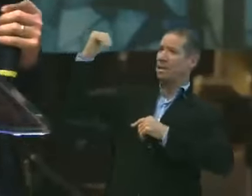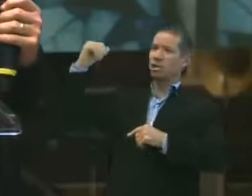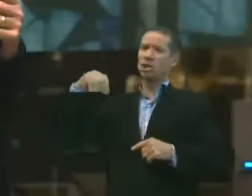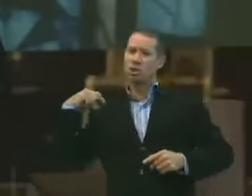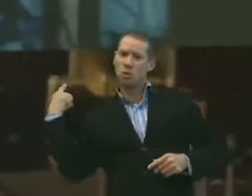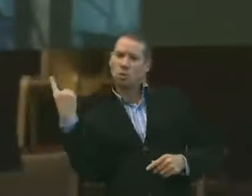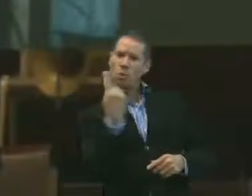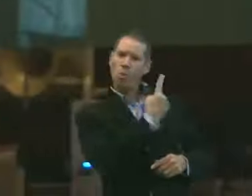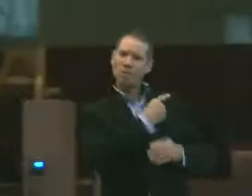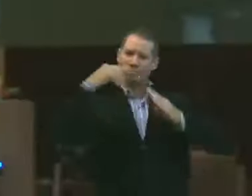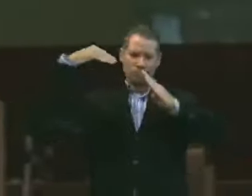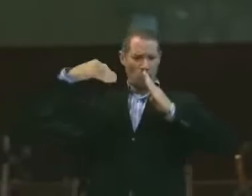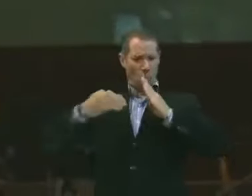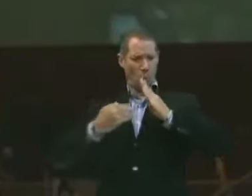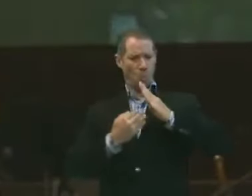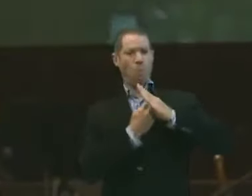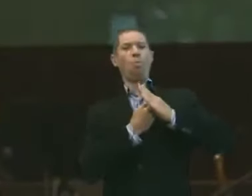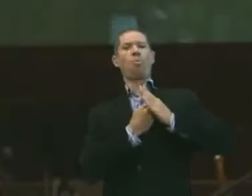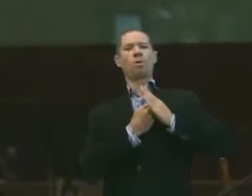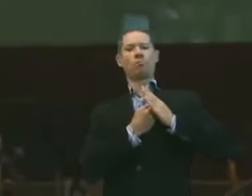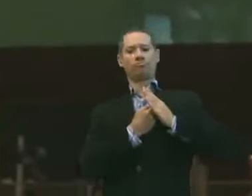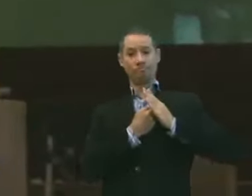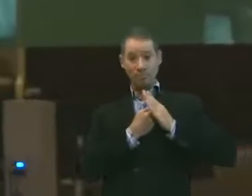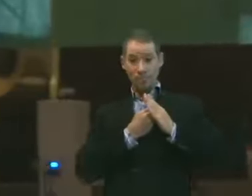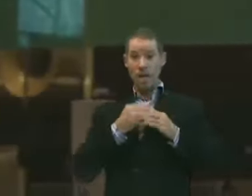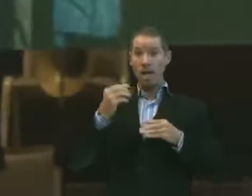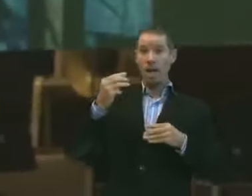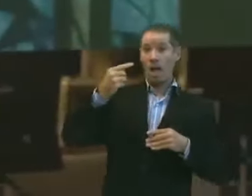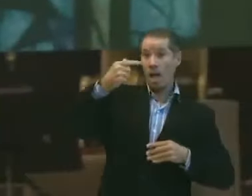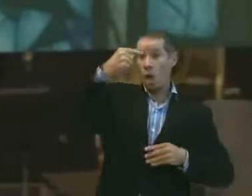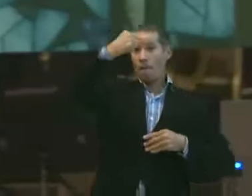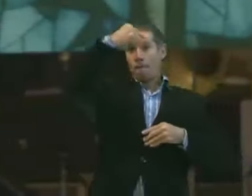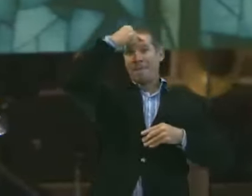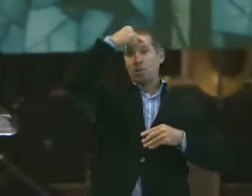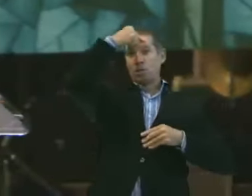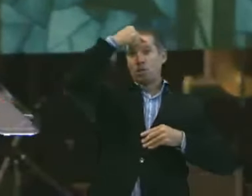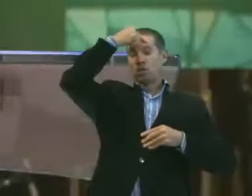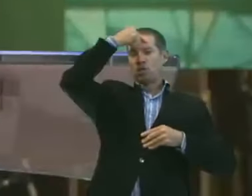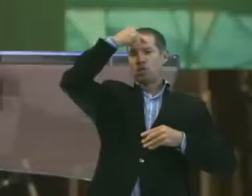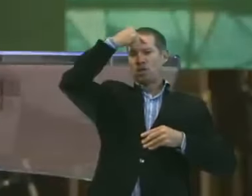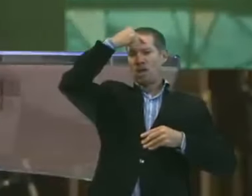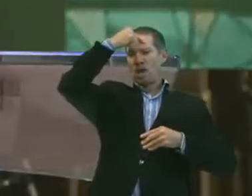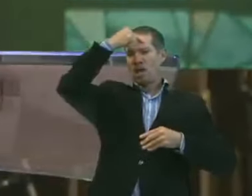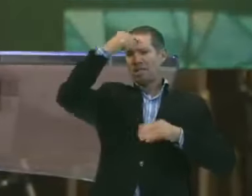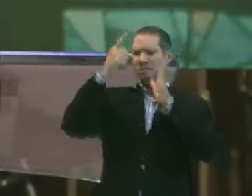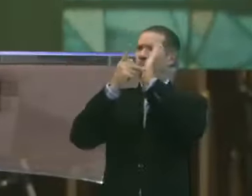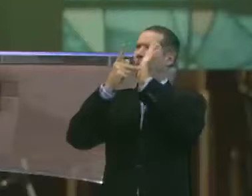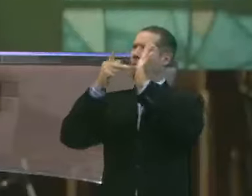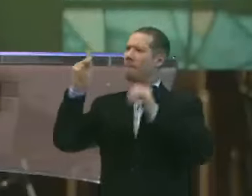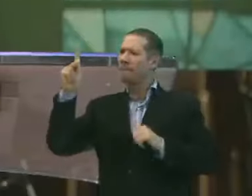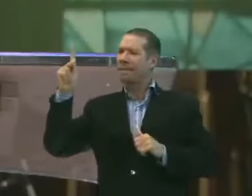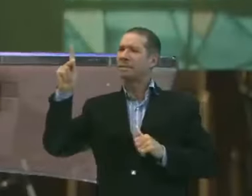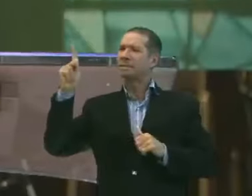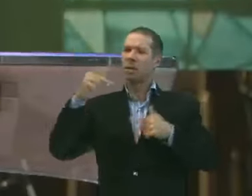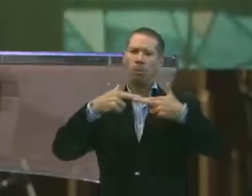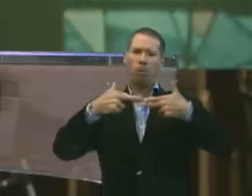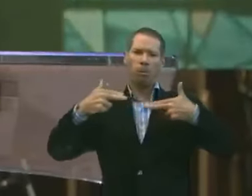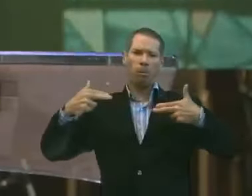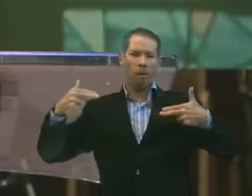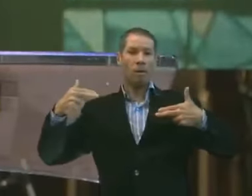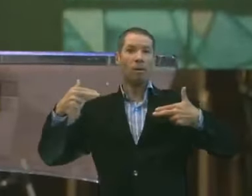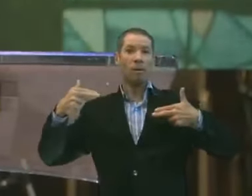nós guardar nos nossos corações. Na nossa mente. Essas promessas são